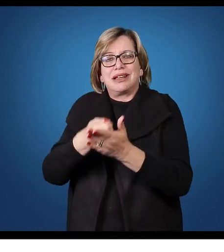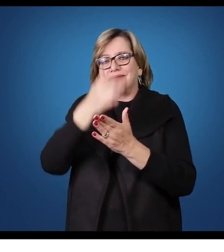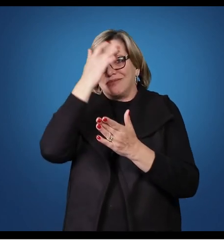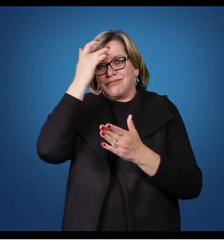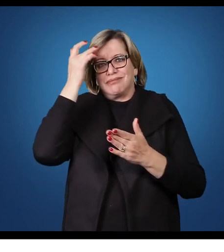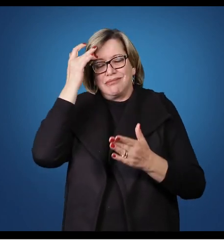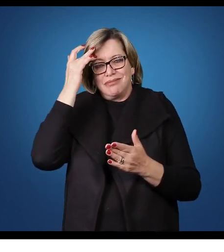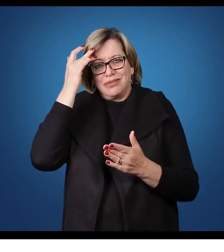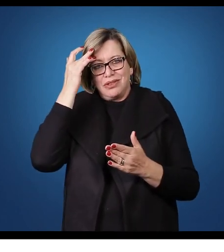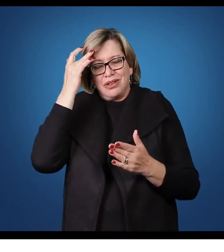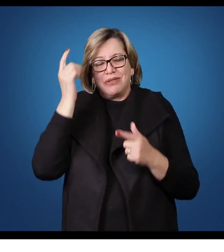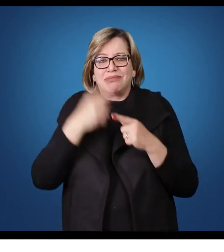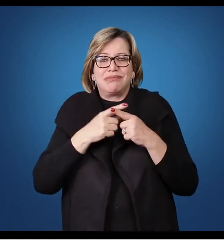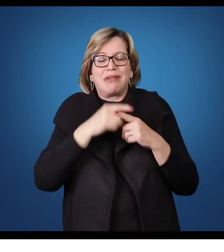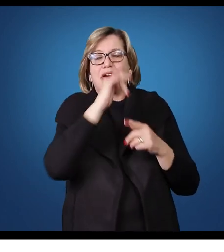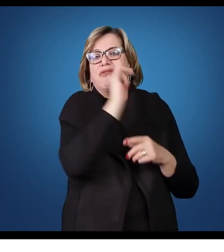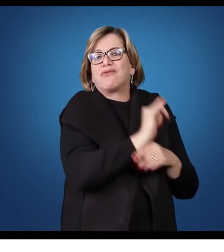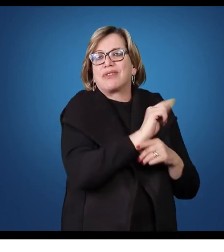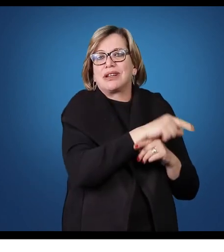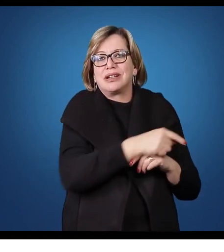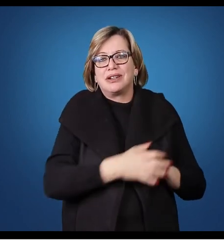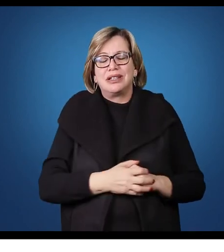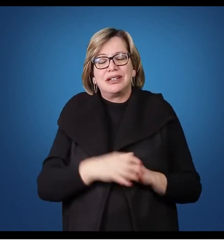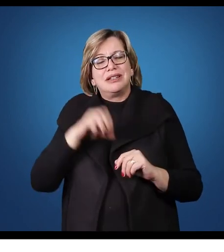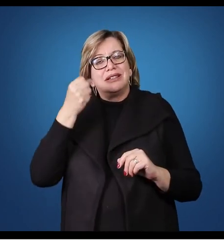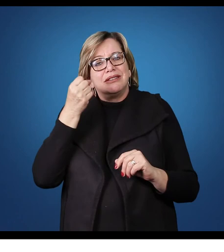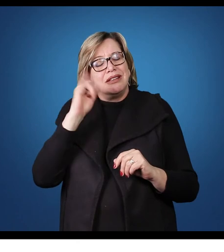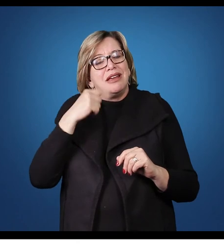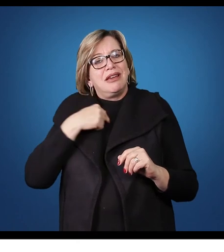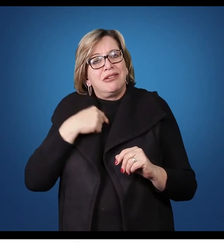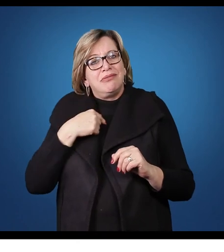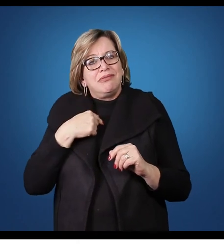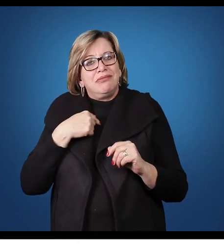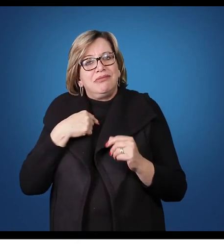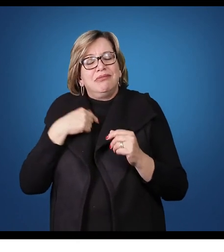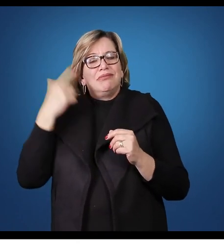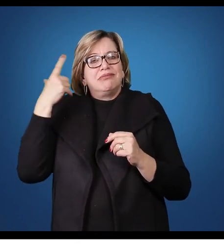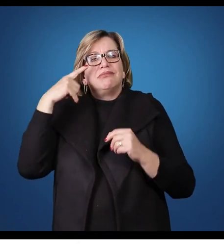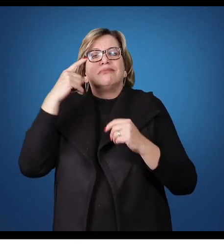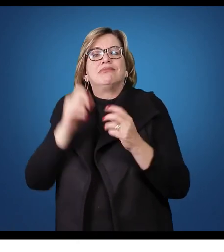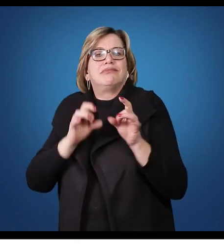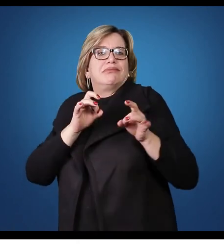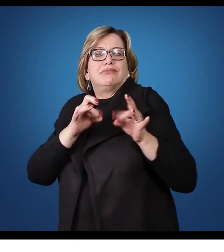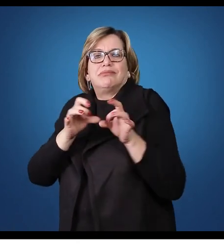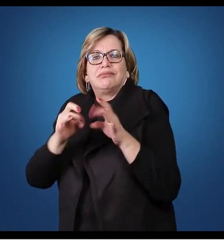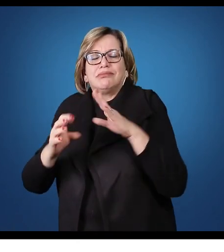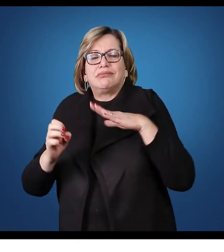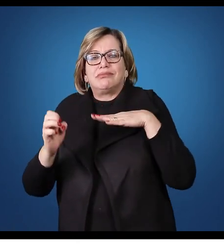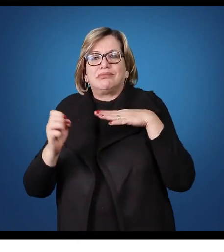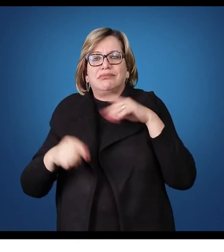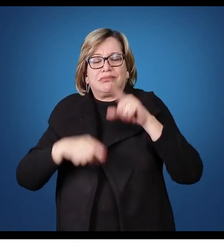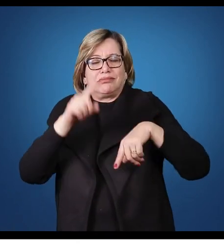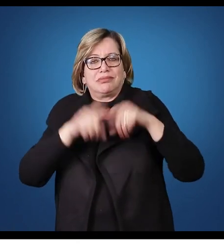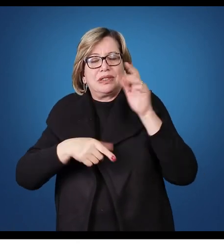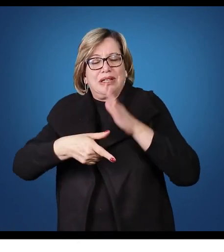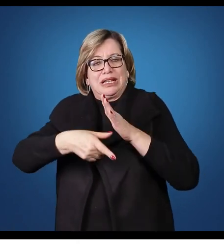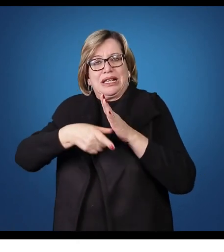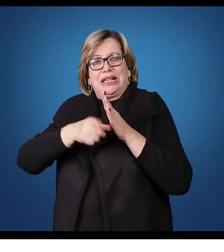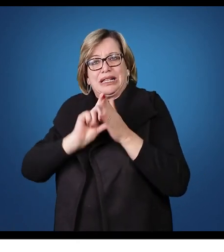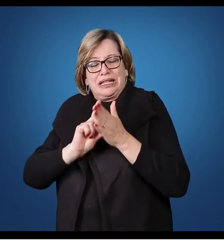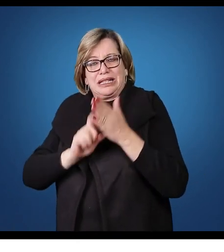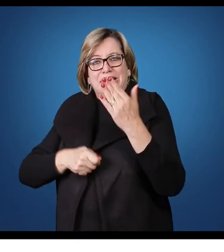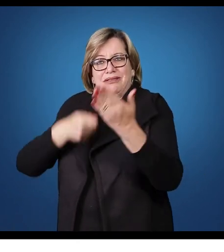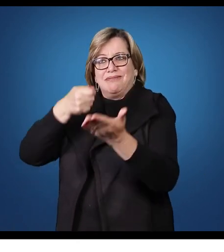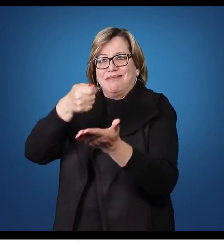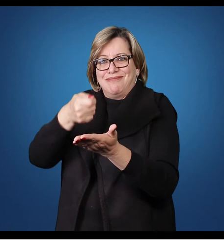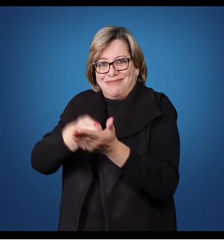parado. Ou se eu conseguir vender aquele produto antes de pagar